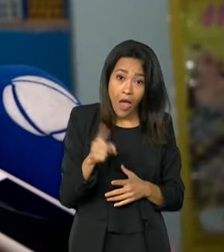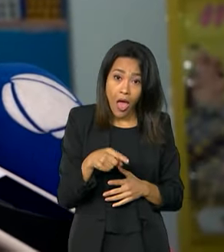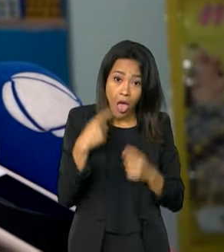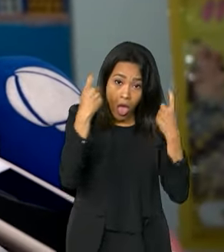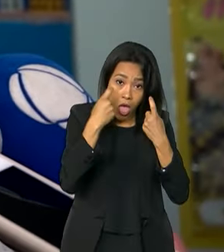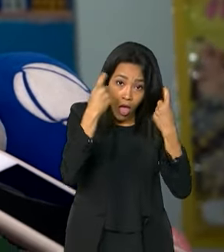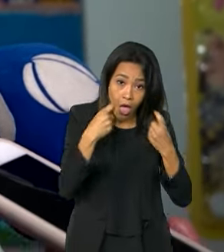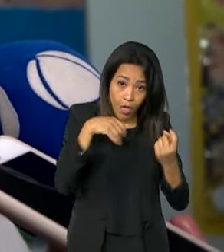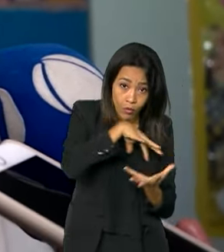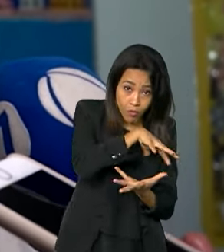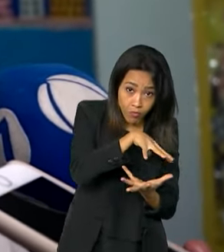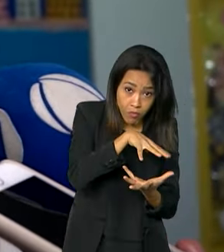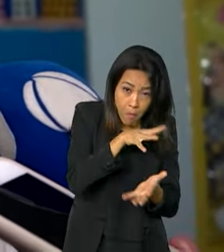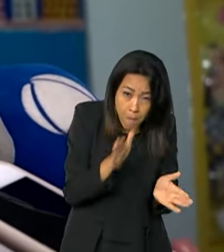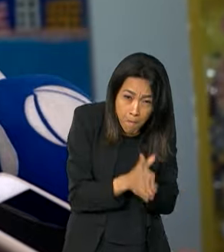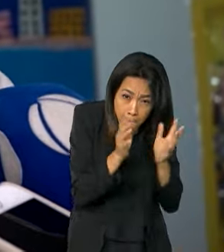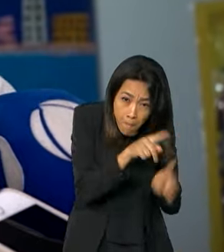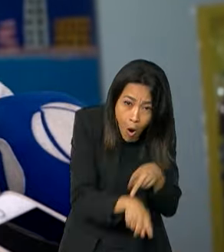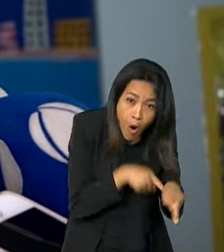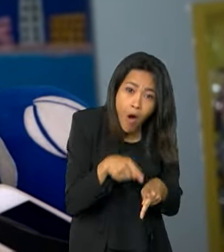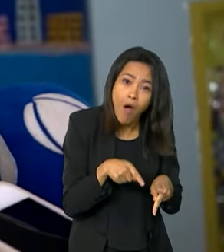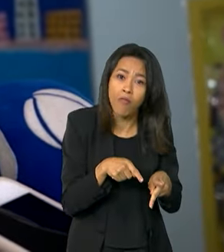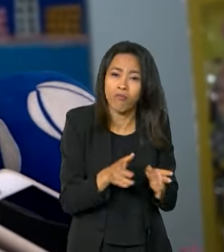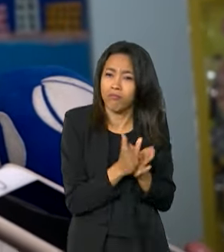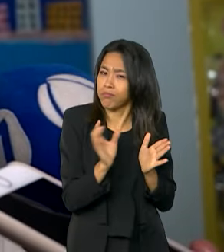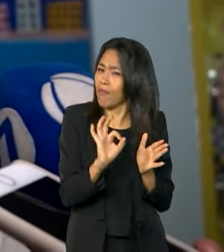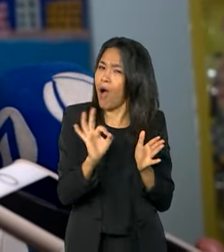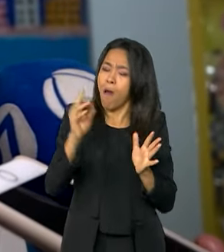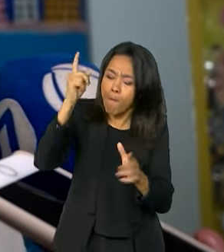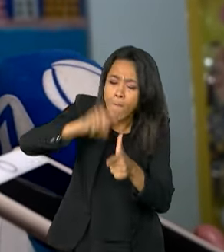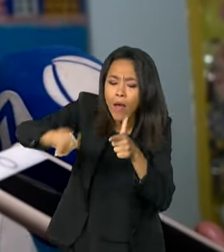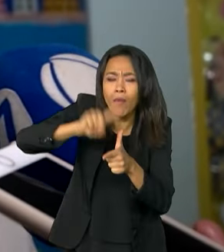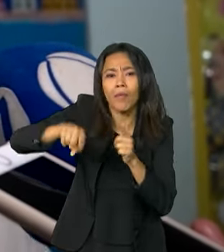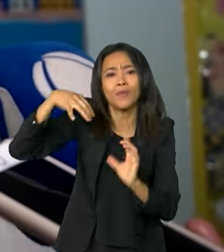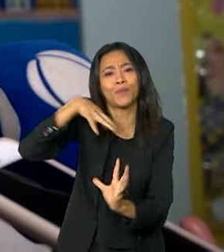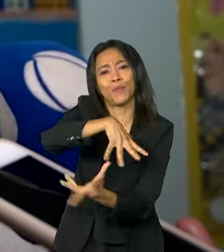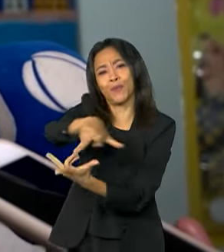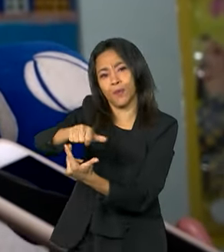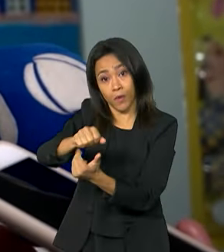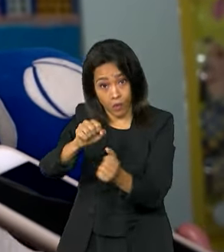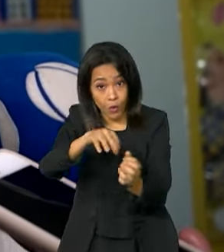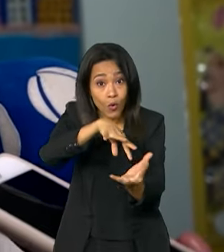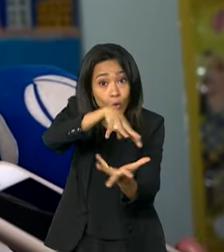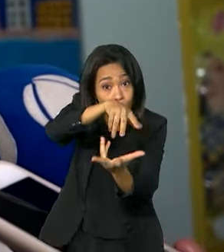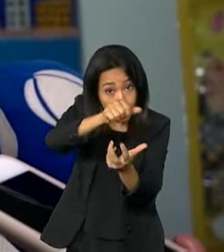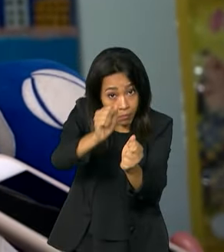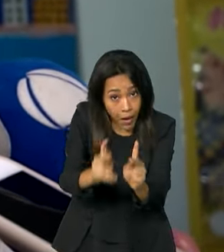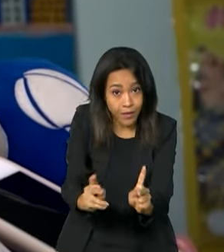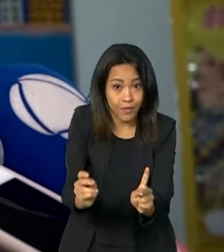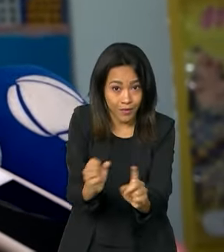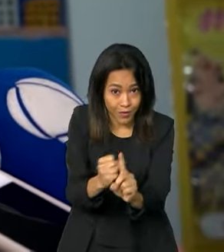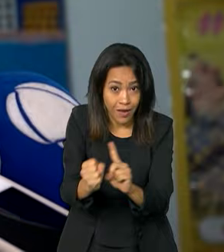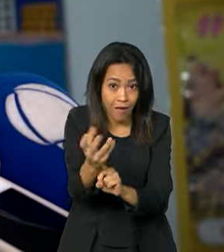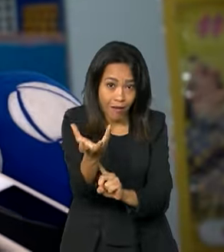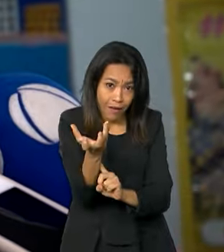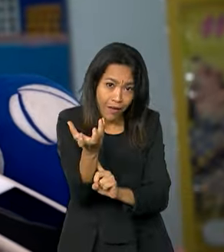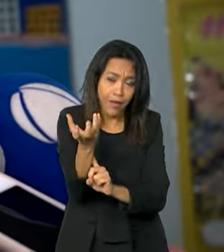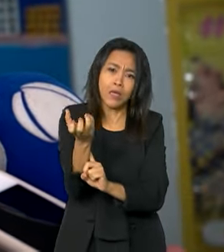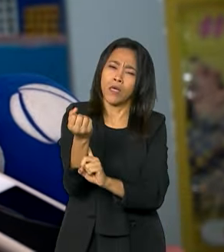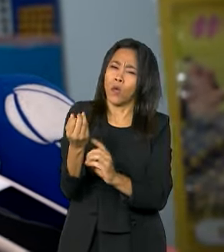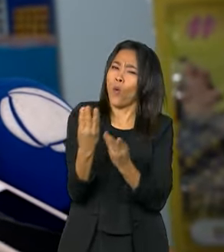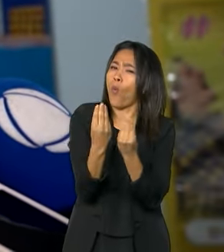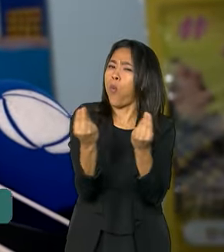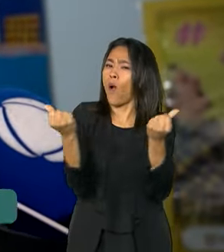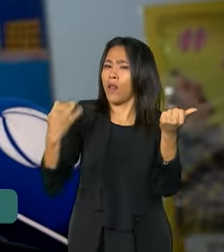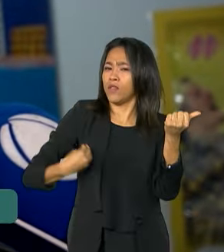de quem passa fome. Ele é um problema do mundo. Se o mundo quiser paz social, quiser qualidade de vida, se